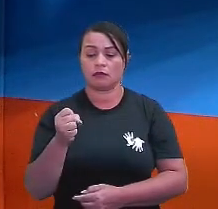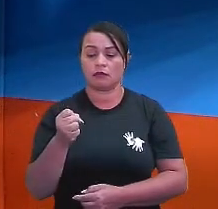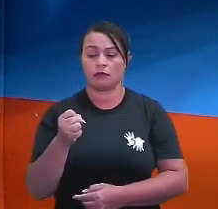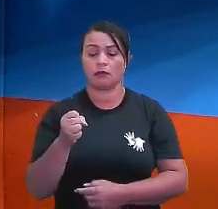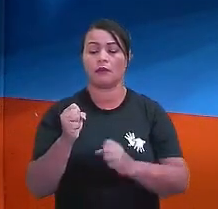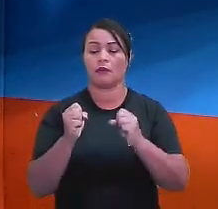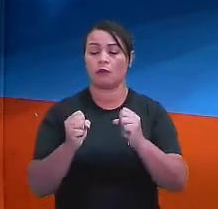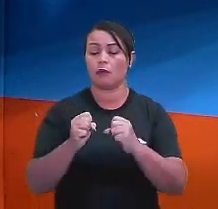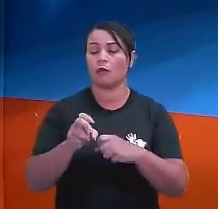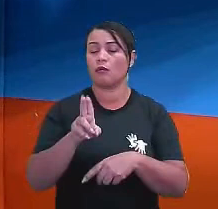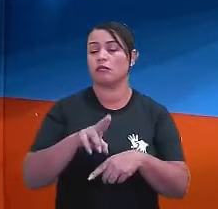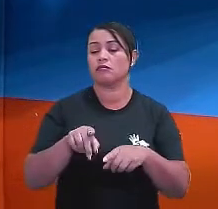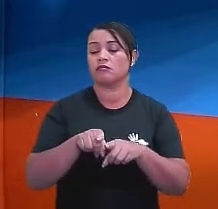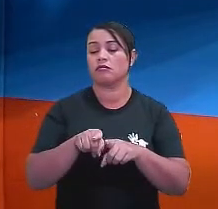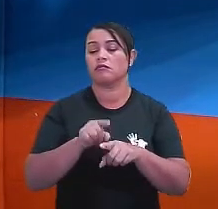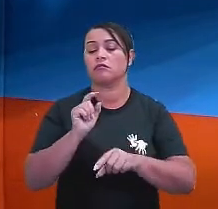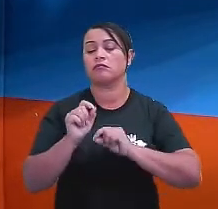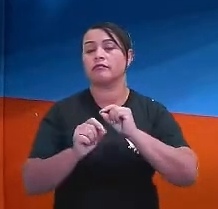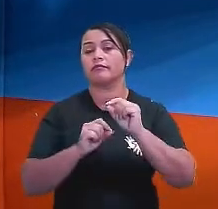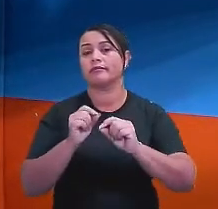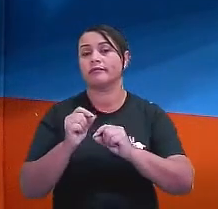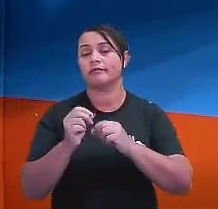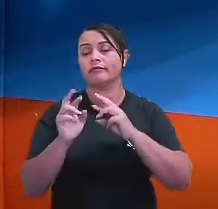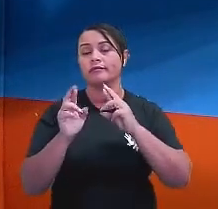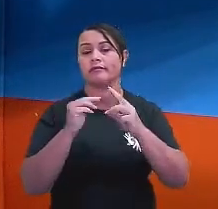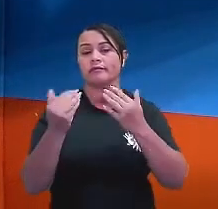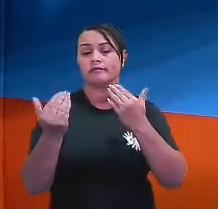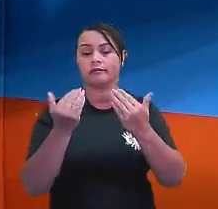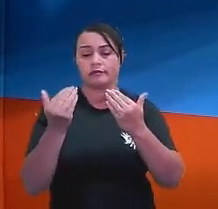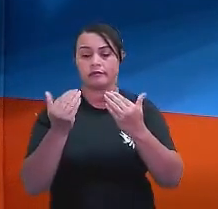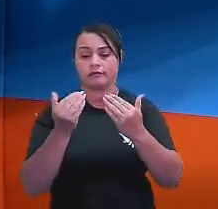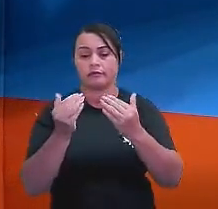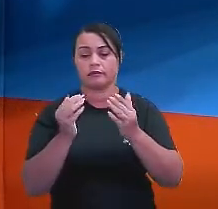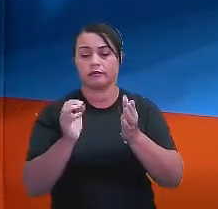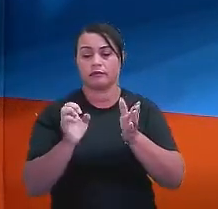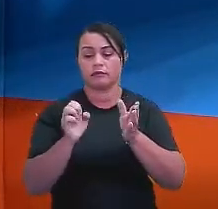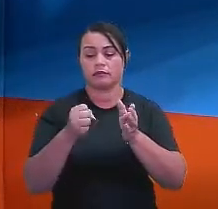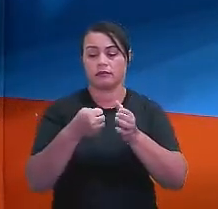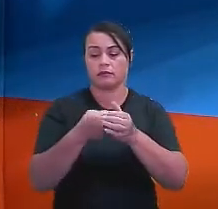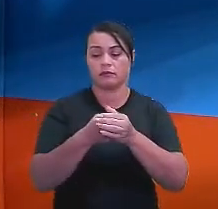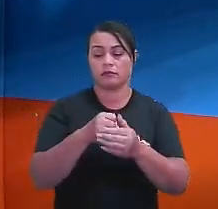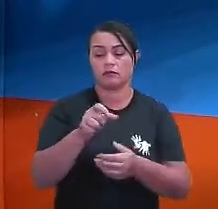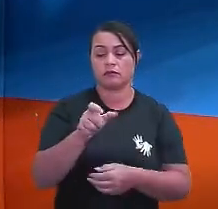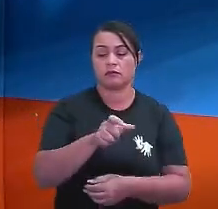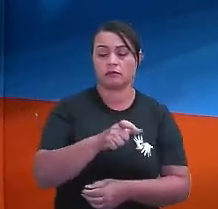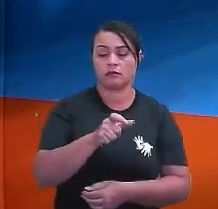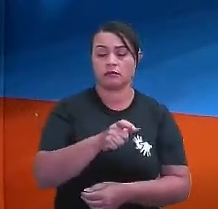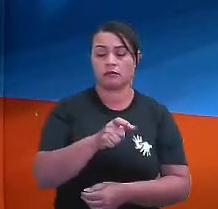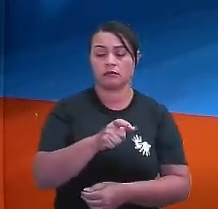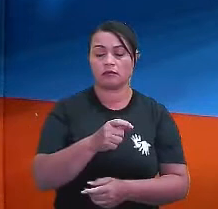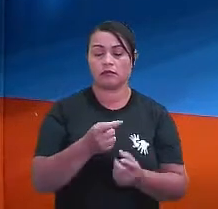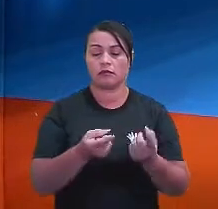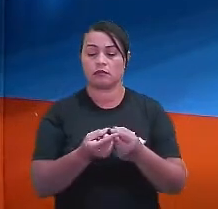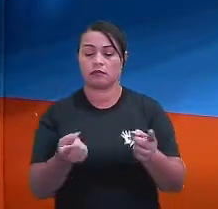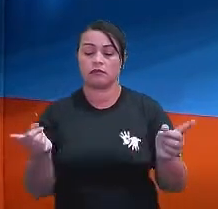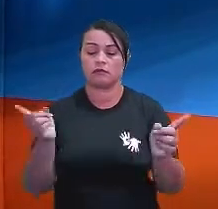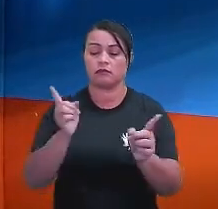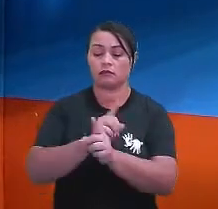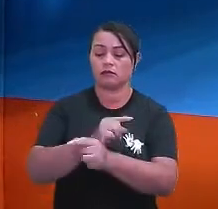Posso usar, ó, aquela relação de isolar o X e passar o que está ali junto do X,